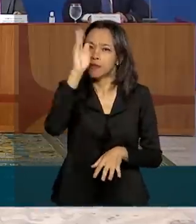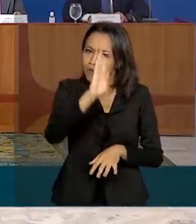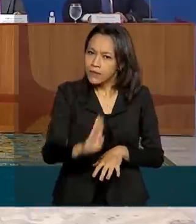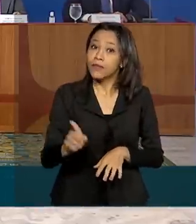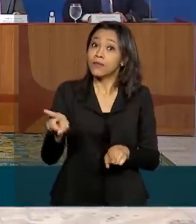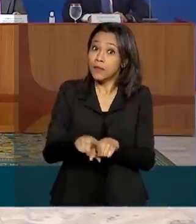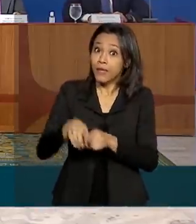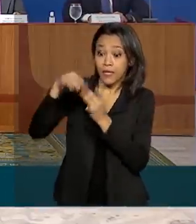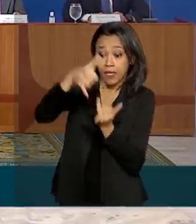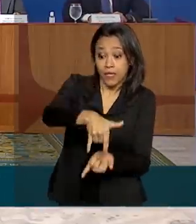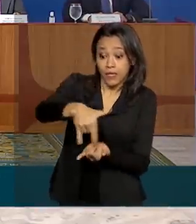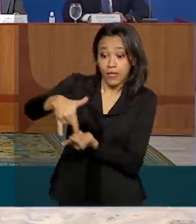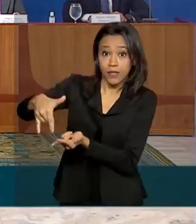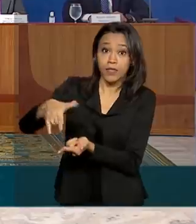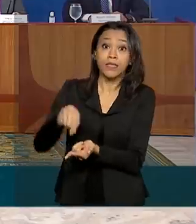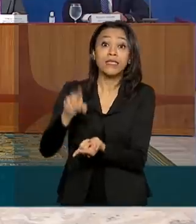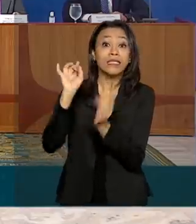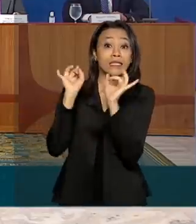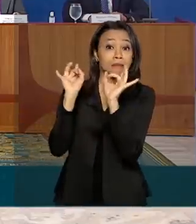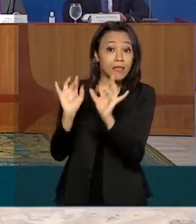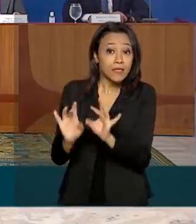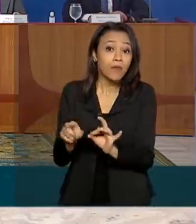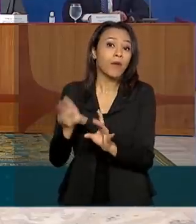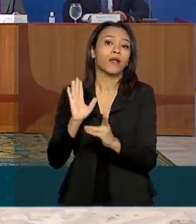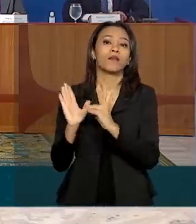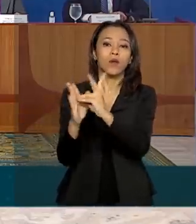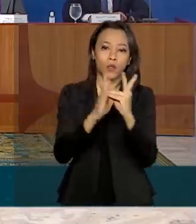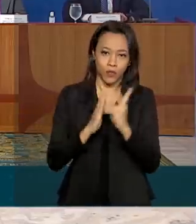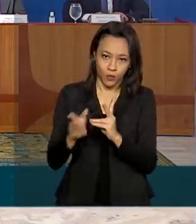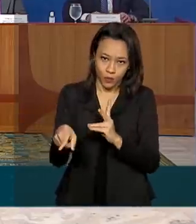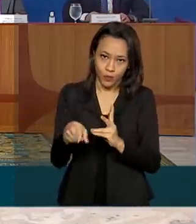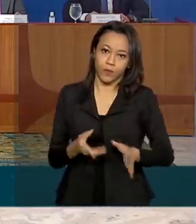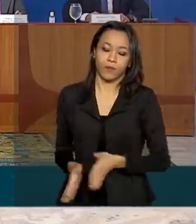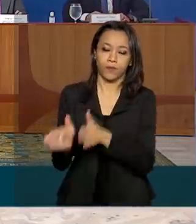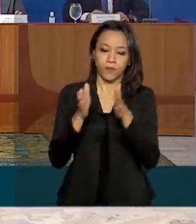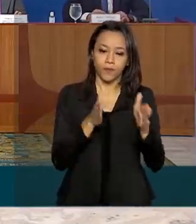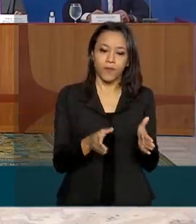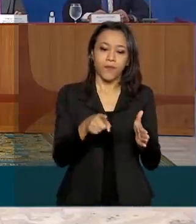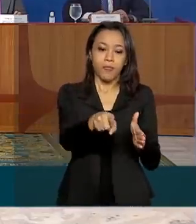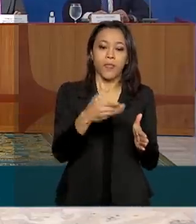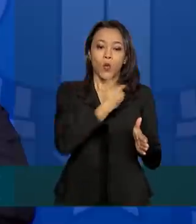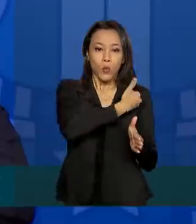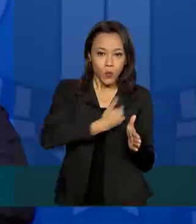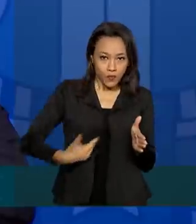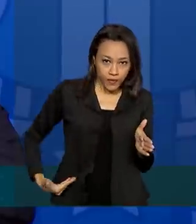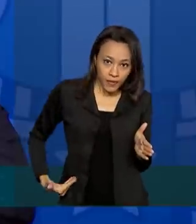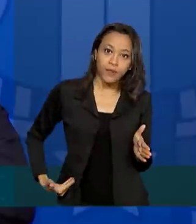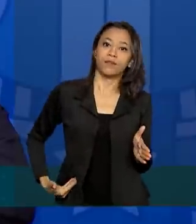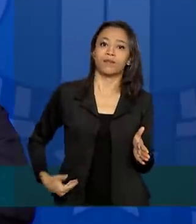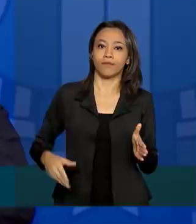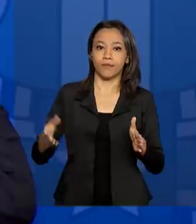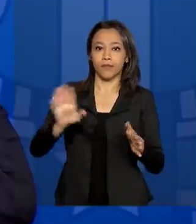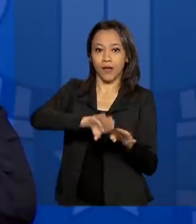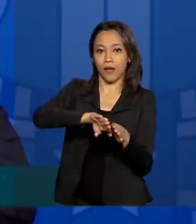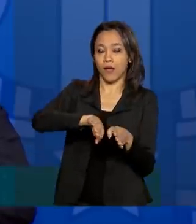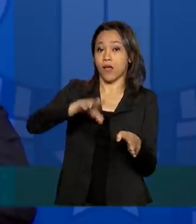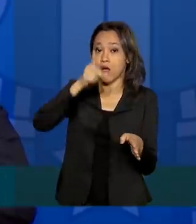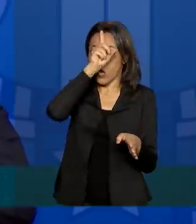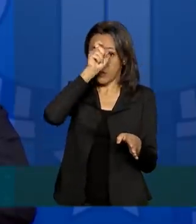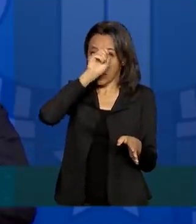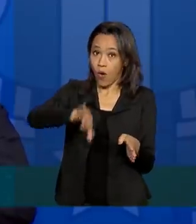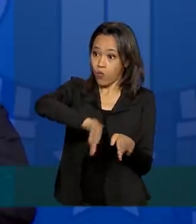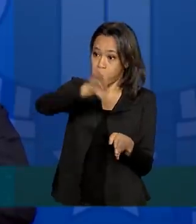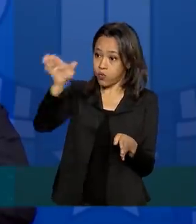leitos específicos para o tratamento de indígenas. O governo está inaugurando o Hospital Newton Lins, em